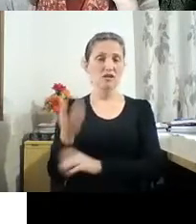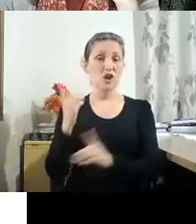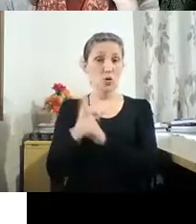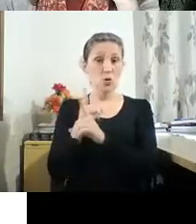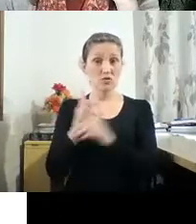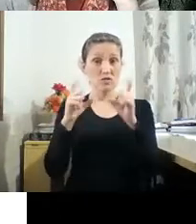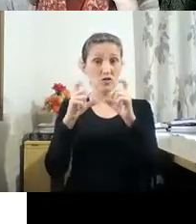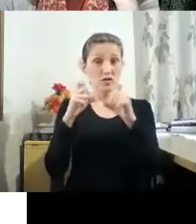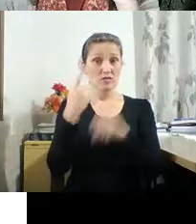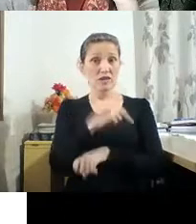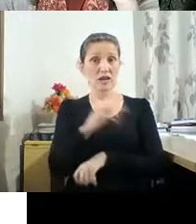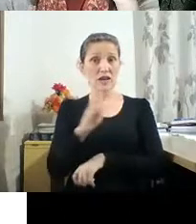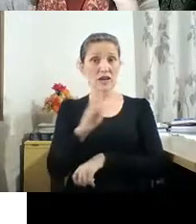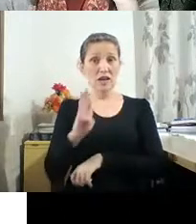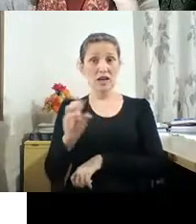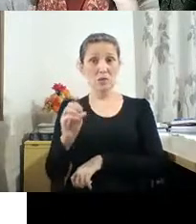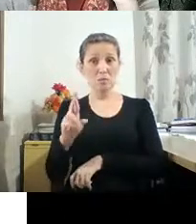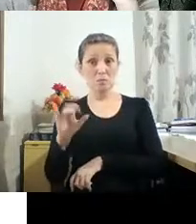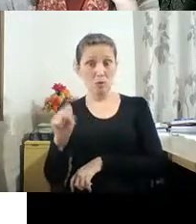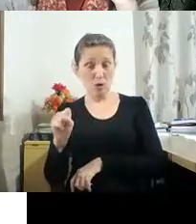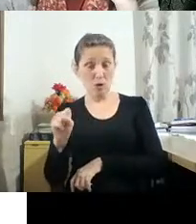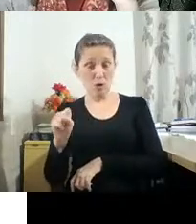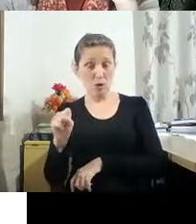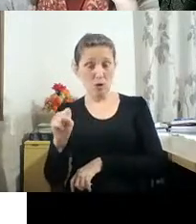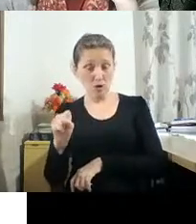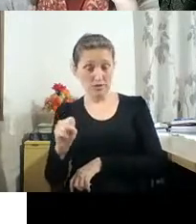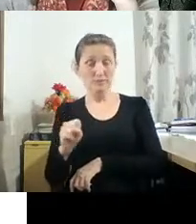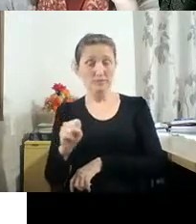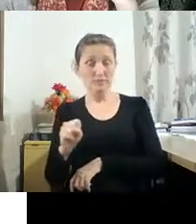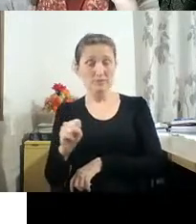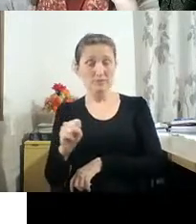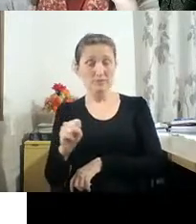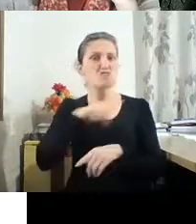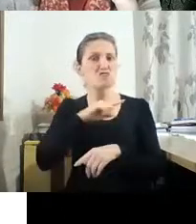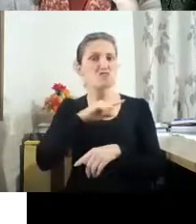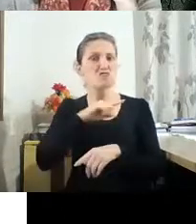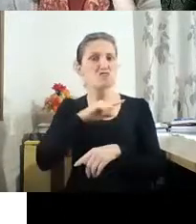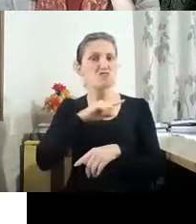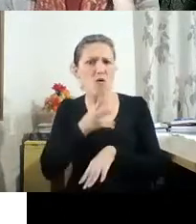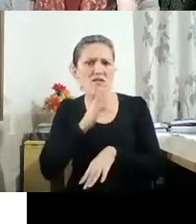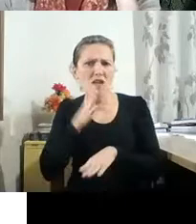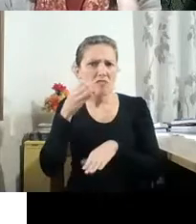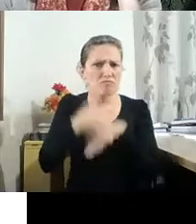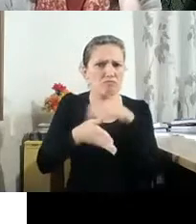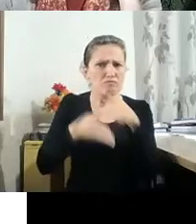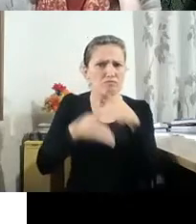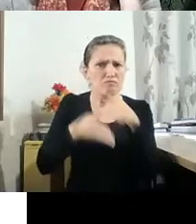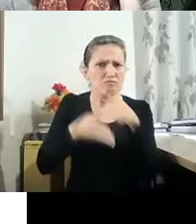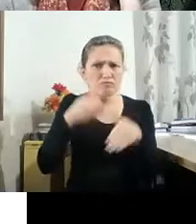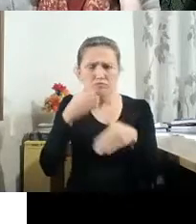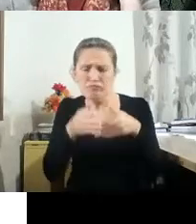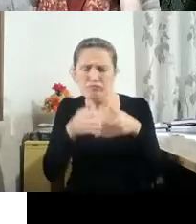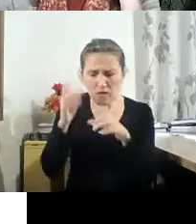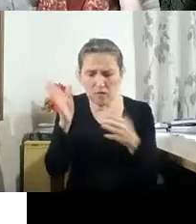vai entrando na obra do Boris, mais a gente vai vendo esse desafio de sair da superfície da